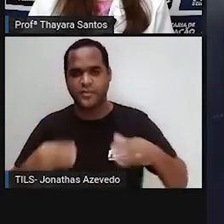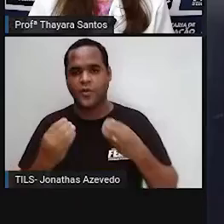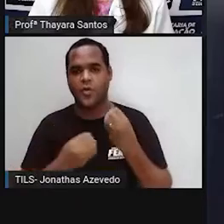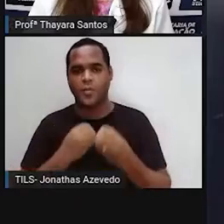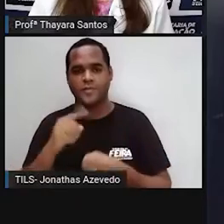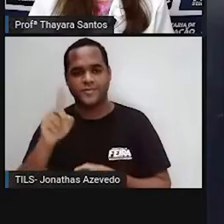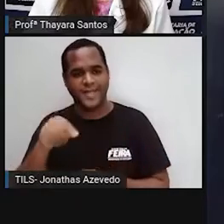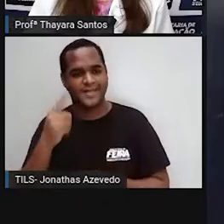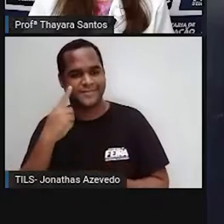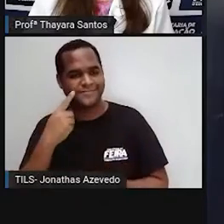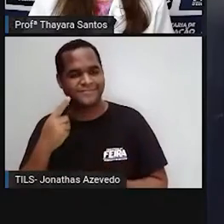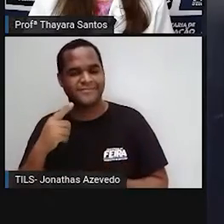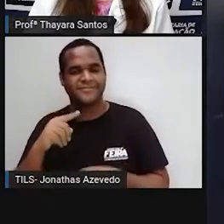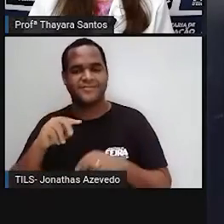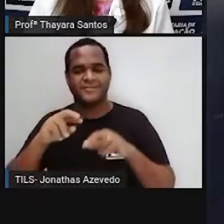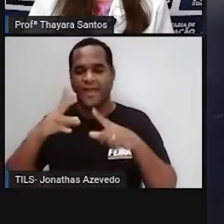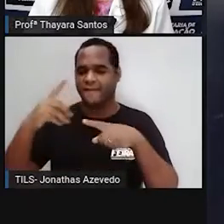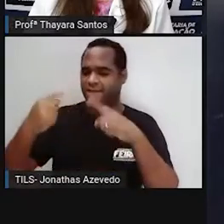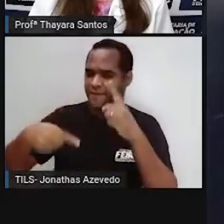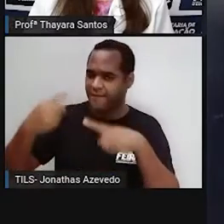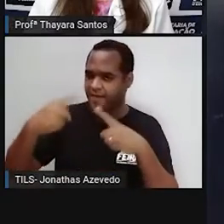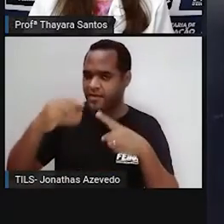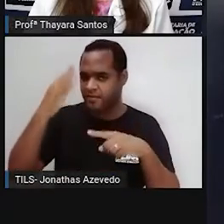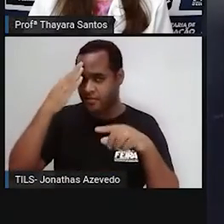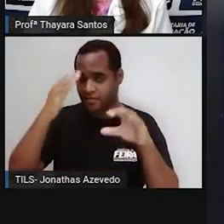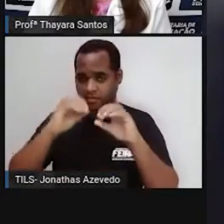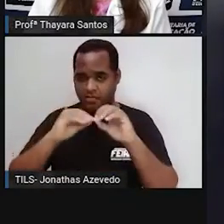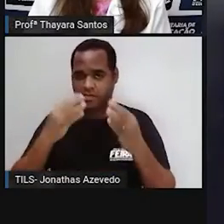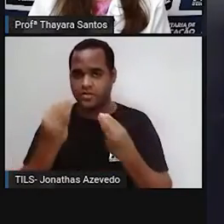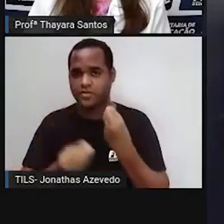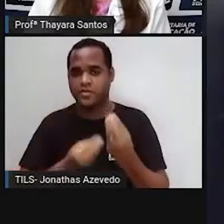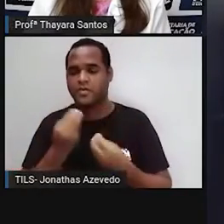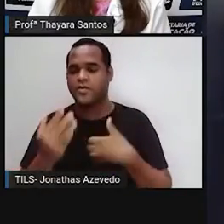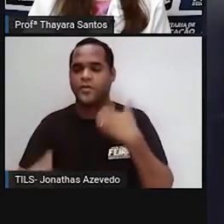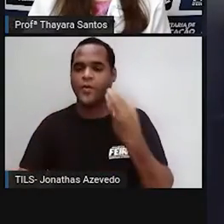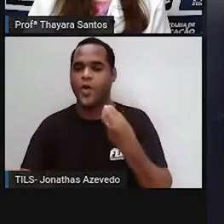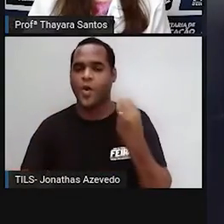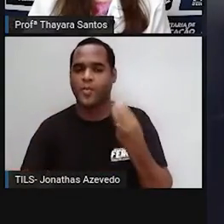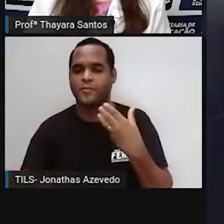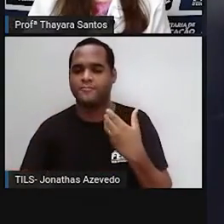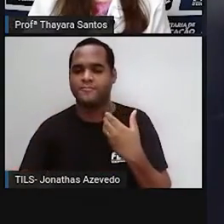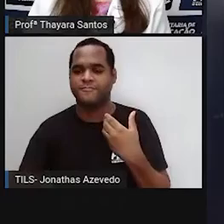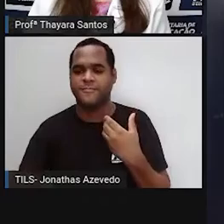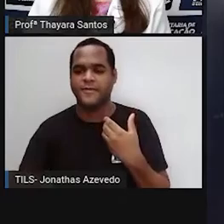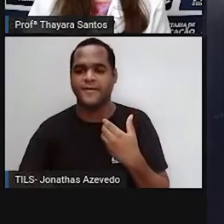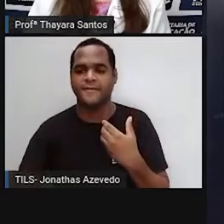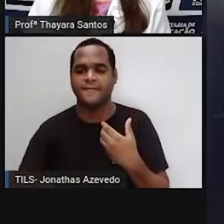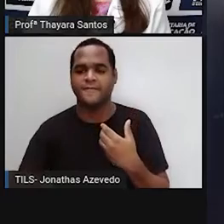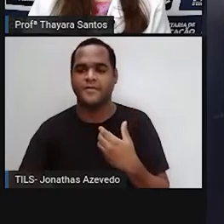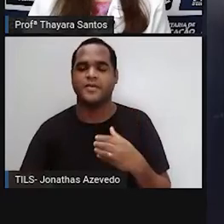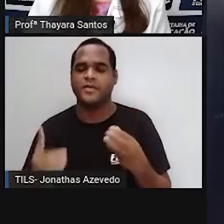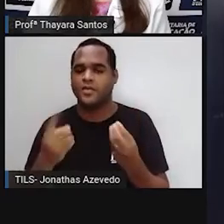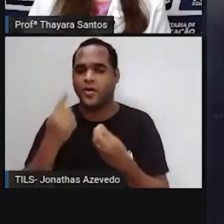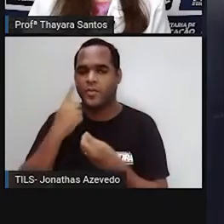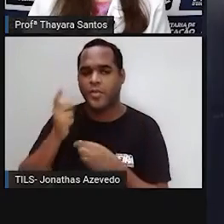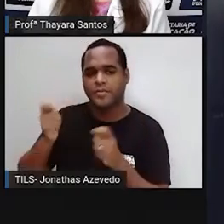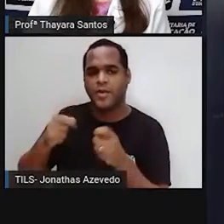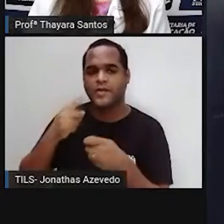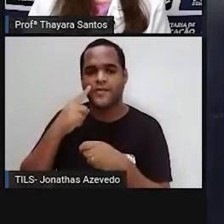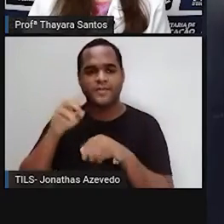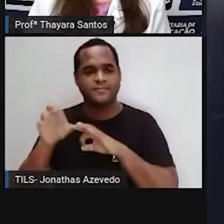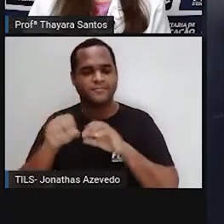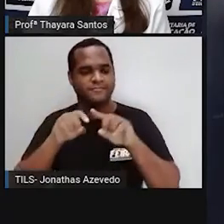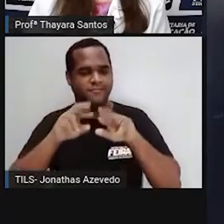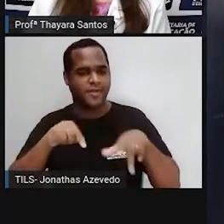discussões. Entendam que a gente está vivendo esse momento de crise, mas que a gente pode, sim, reverter essa situação desde